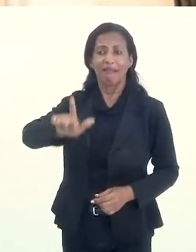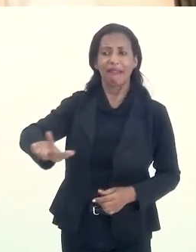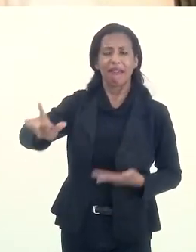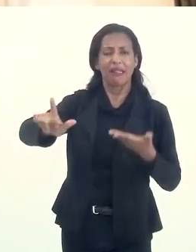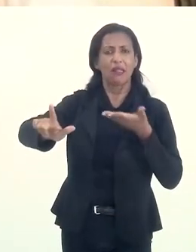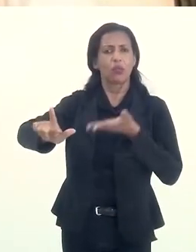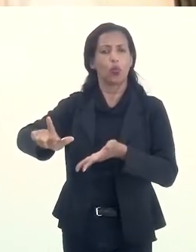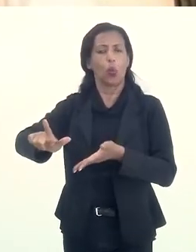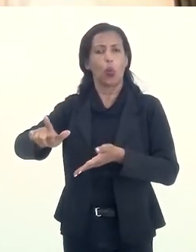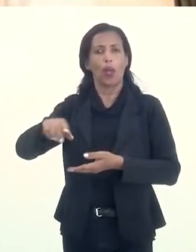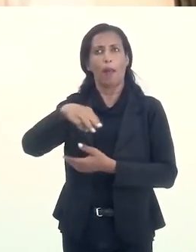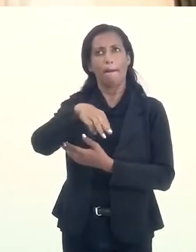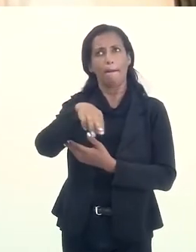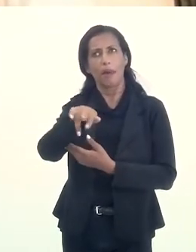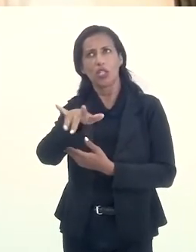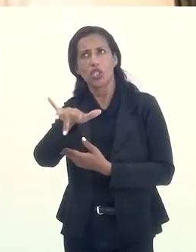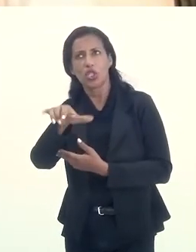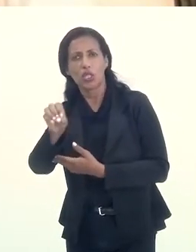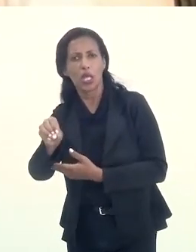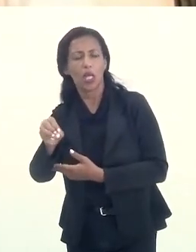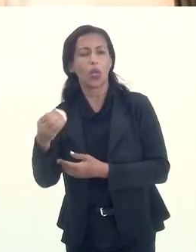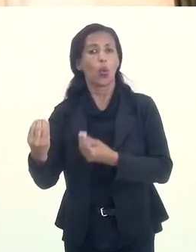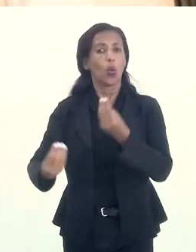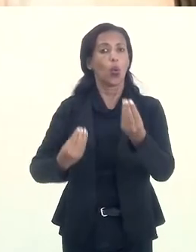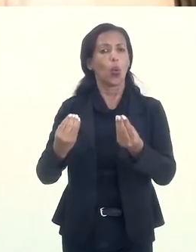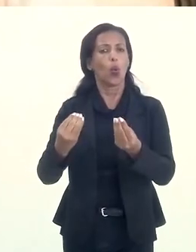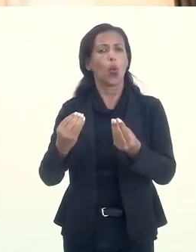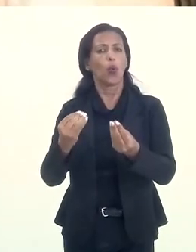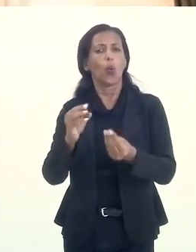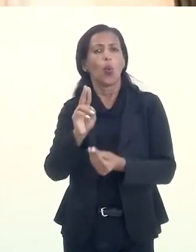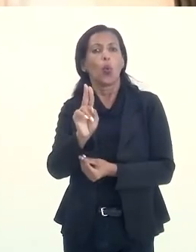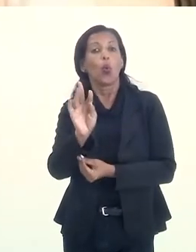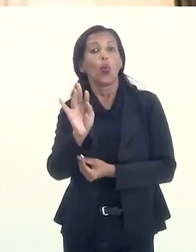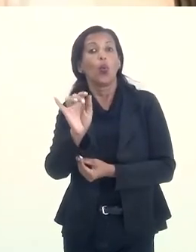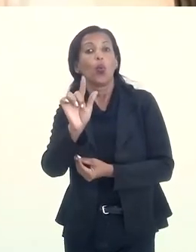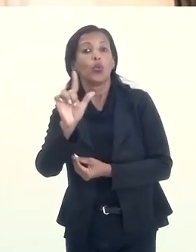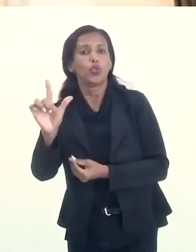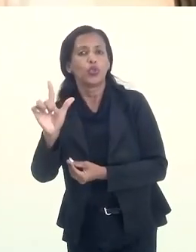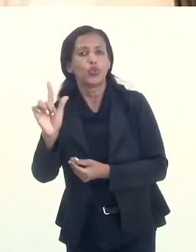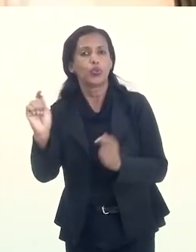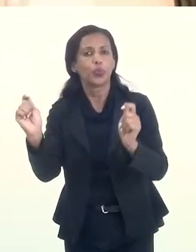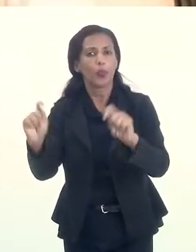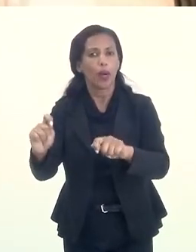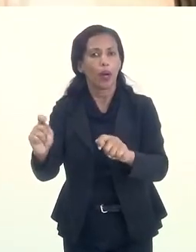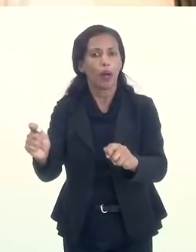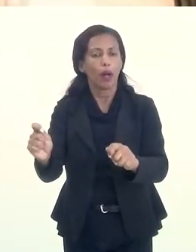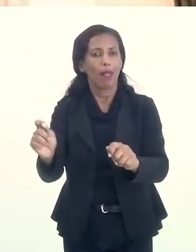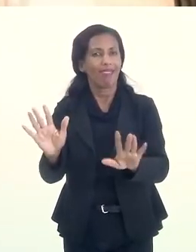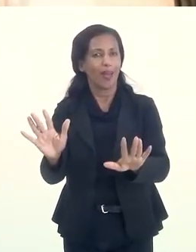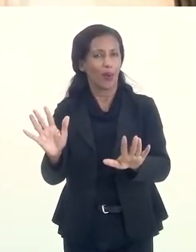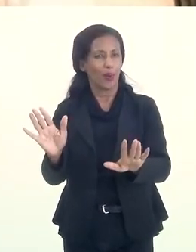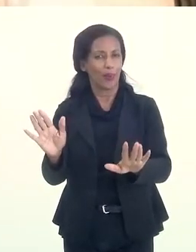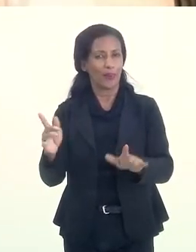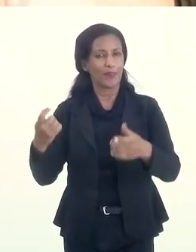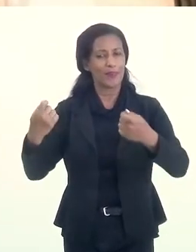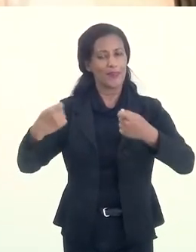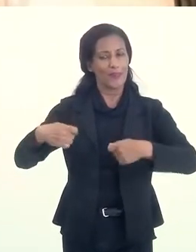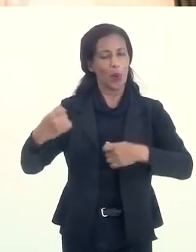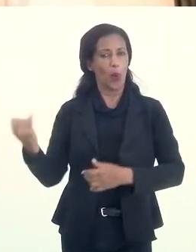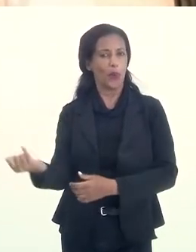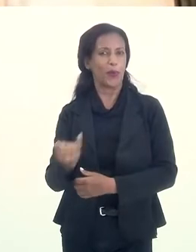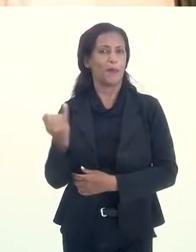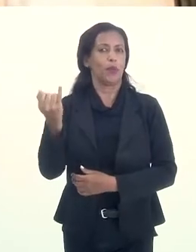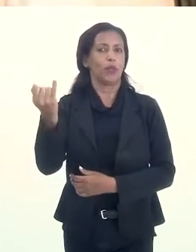literatura, o magistério, não é? Como útil. É preciso pensar como essencial.